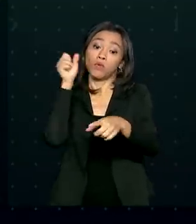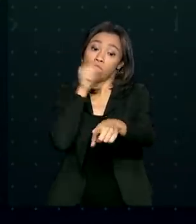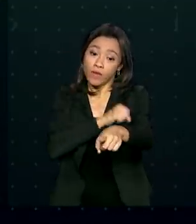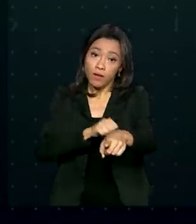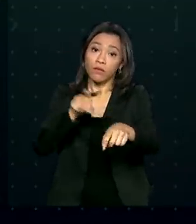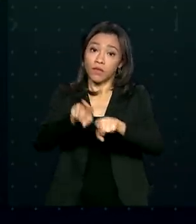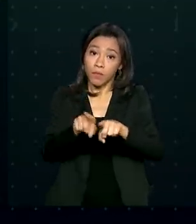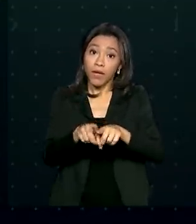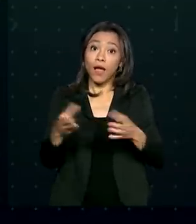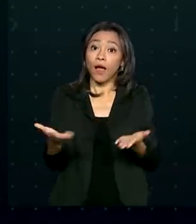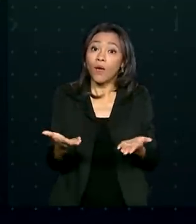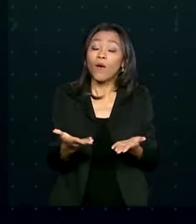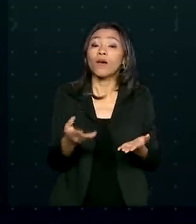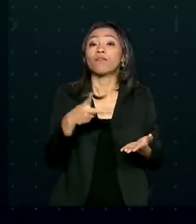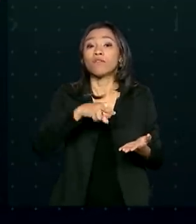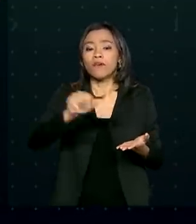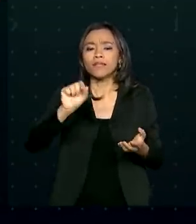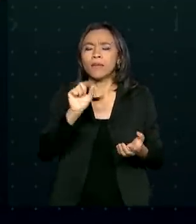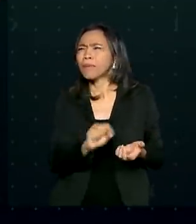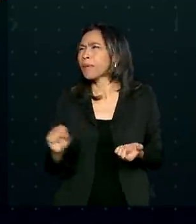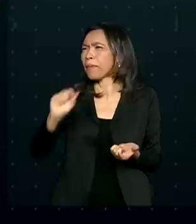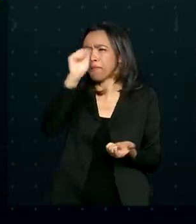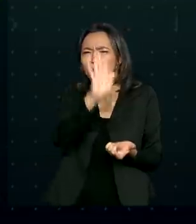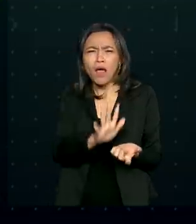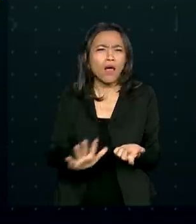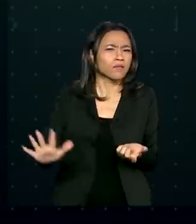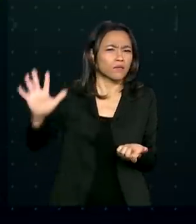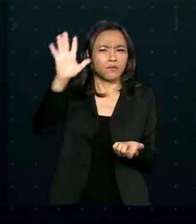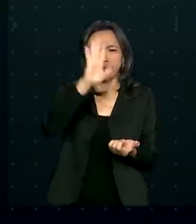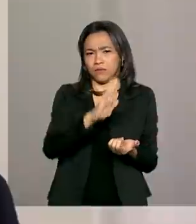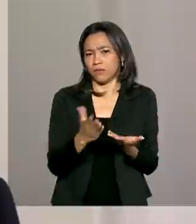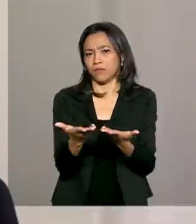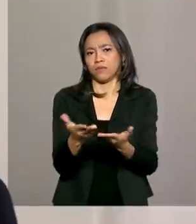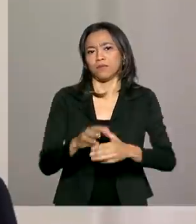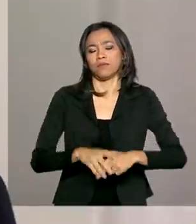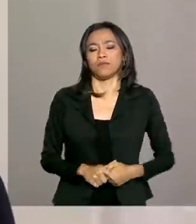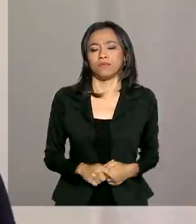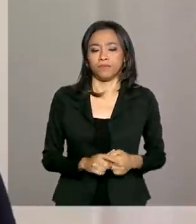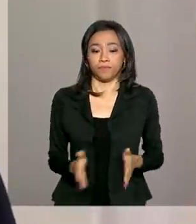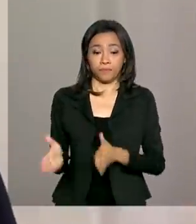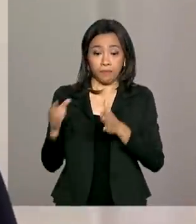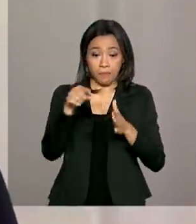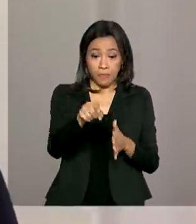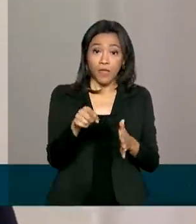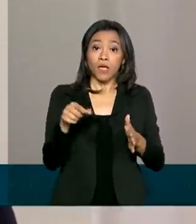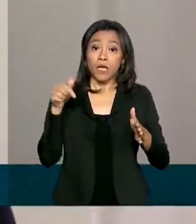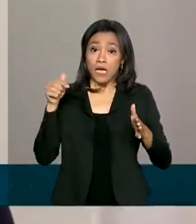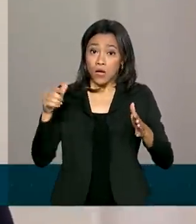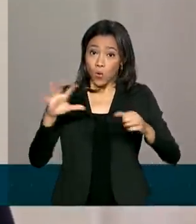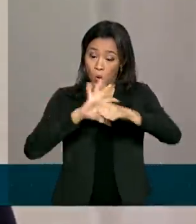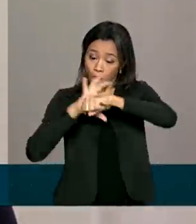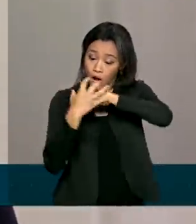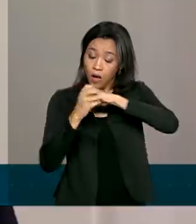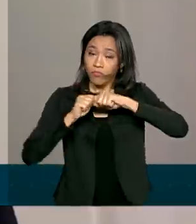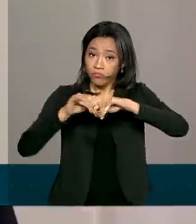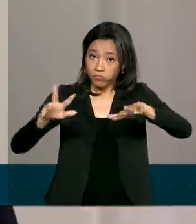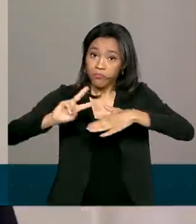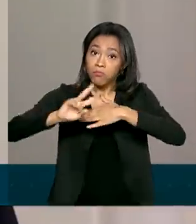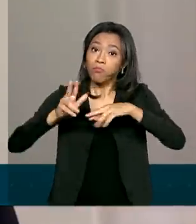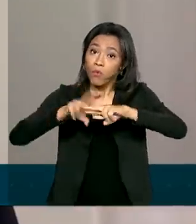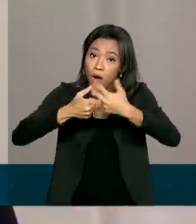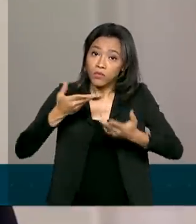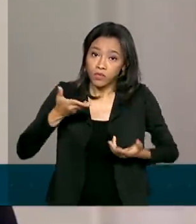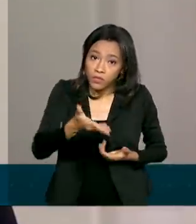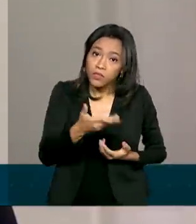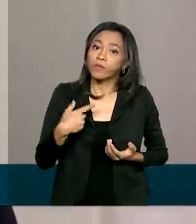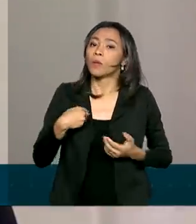agora o serviço passa a estar disponível em todo o país. Com a pandemia do Covid-19, buscou-se,